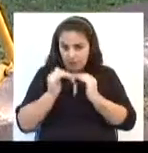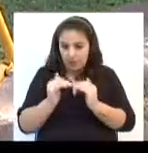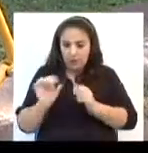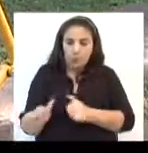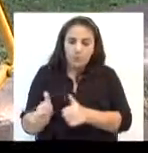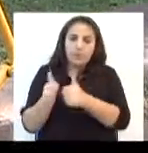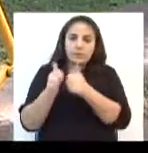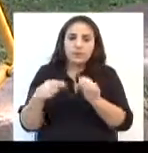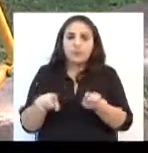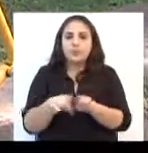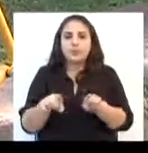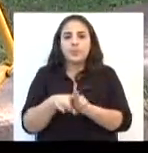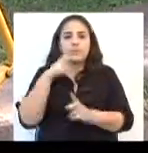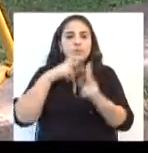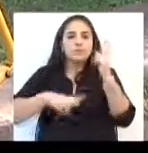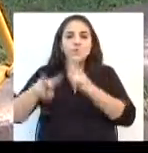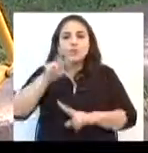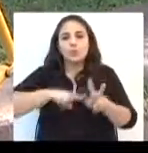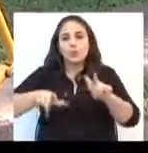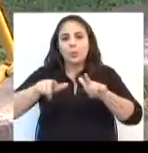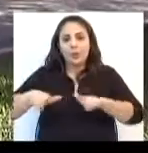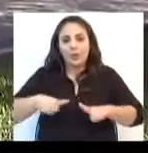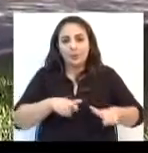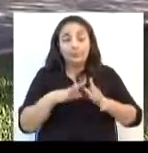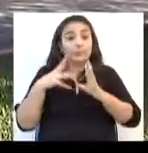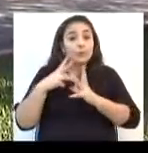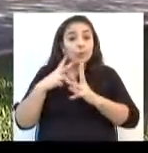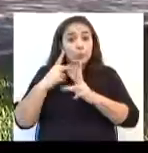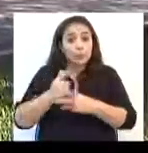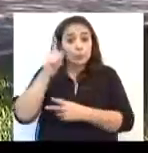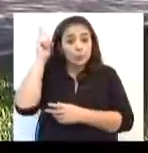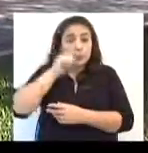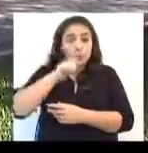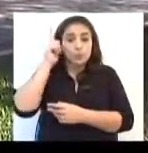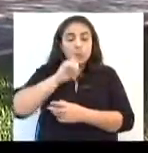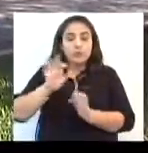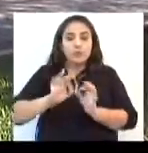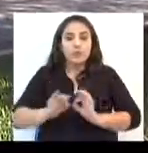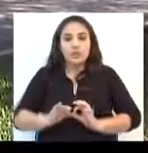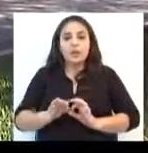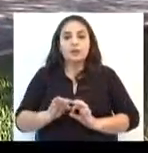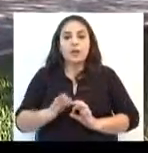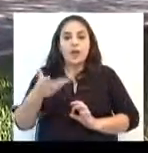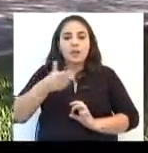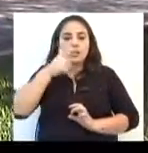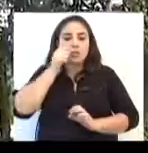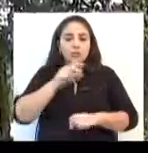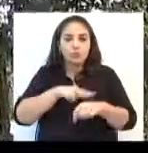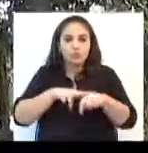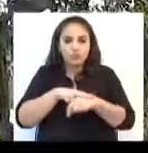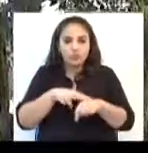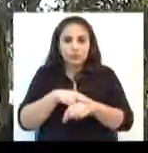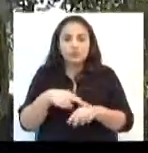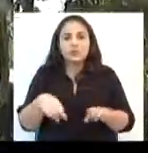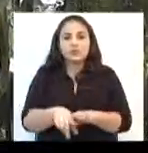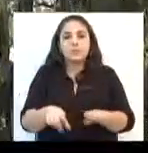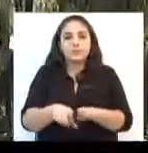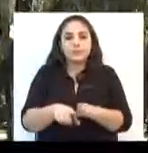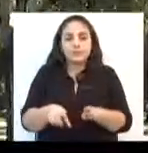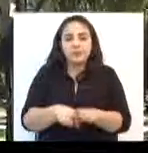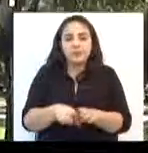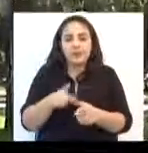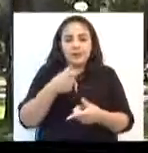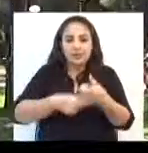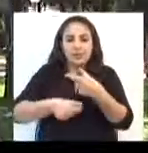de qualidade e de visual dos espaços. Todos ganham com o programa Adote o Verde, a comunidade que